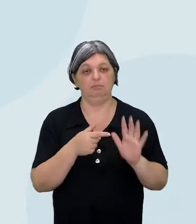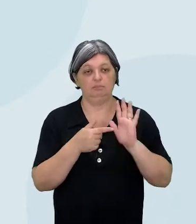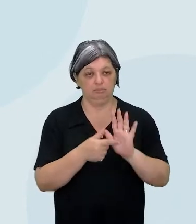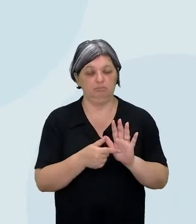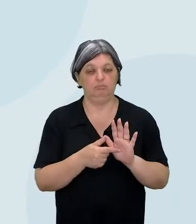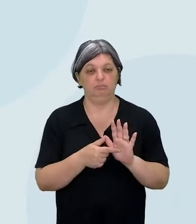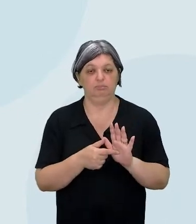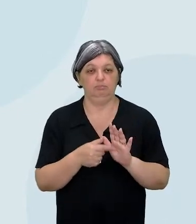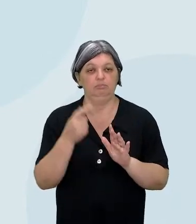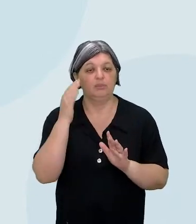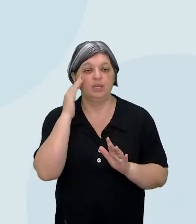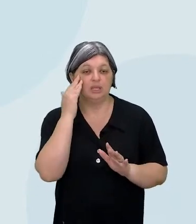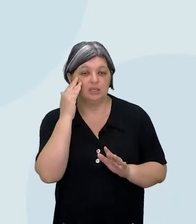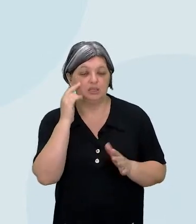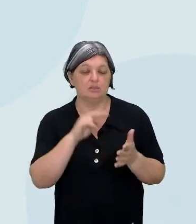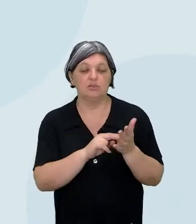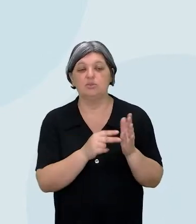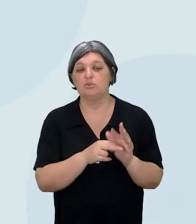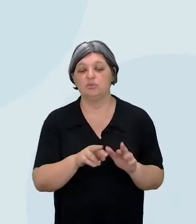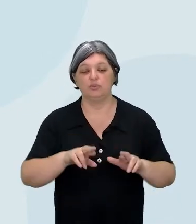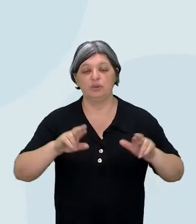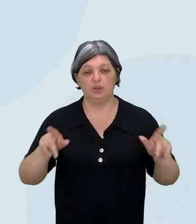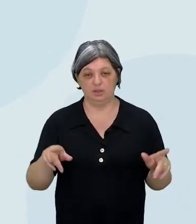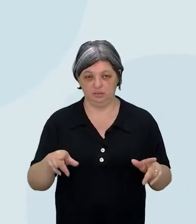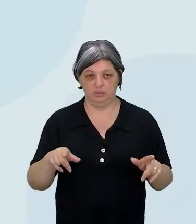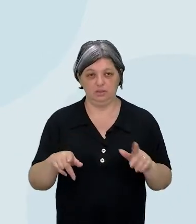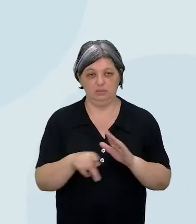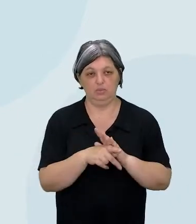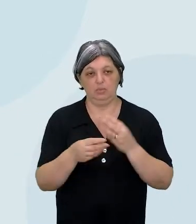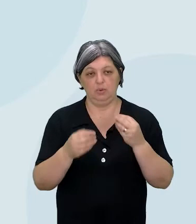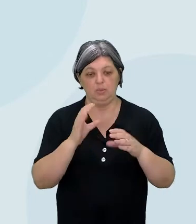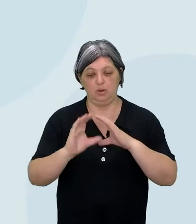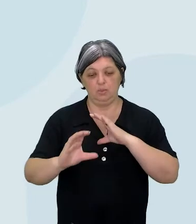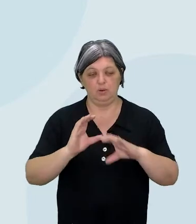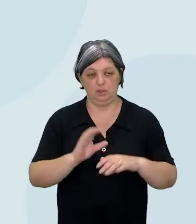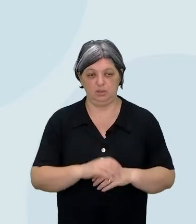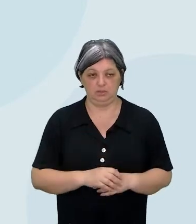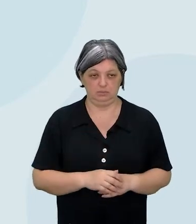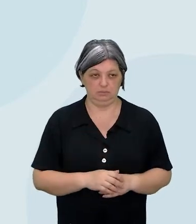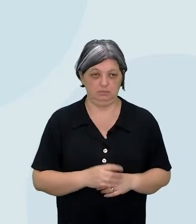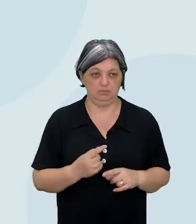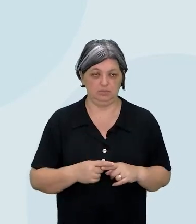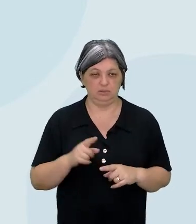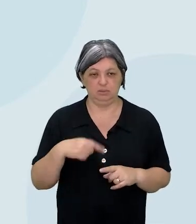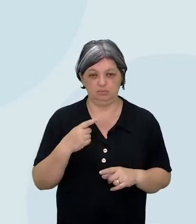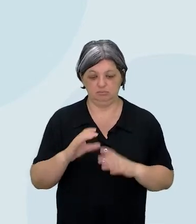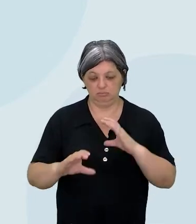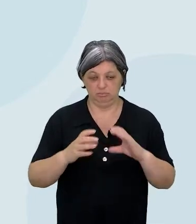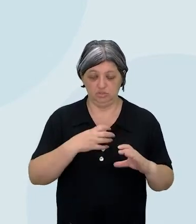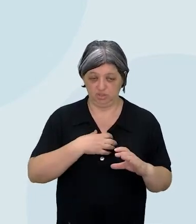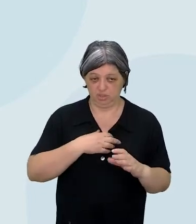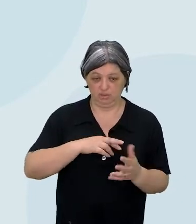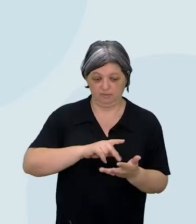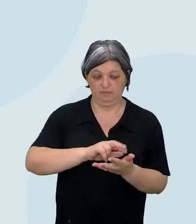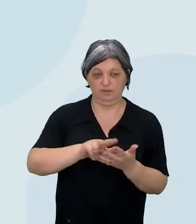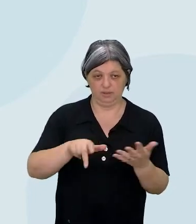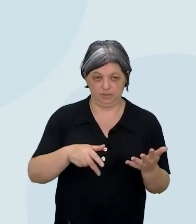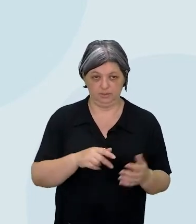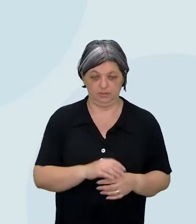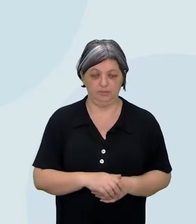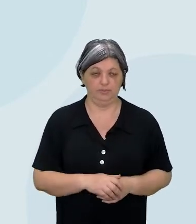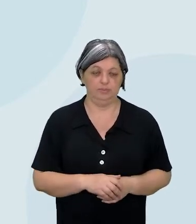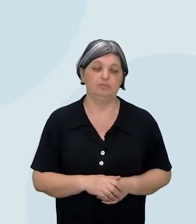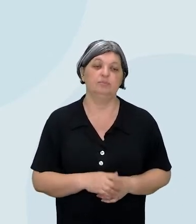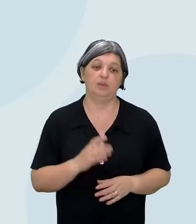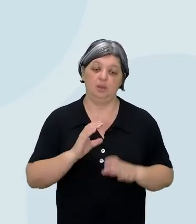questão de também entender um pouco da diferença desse ato de se comunicar. Por quê? A gente se comunica de várias formas. E essa informação, essa